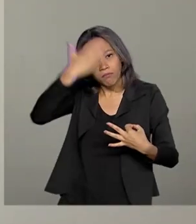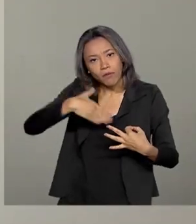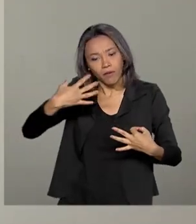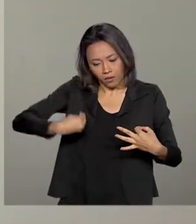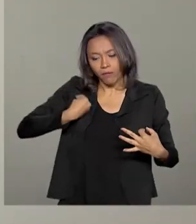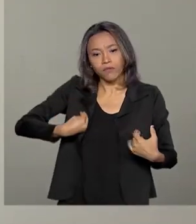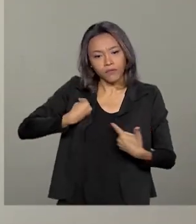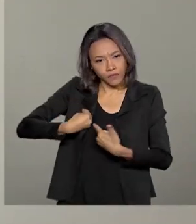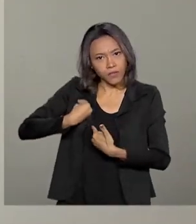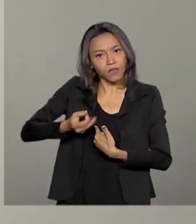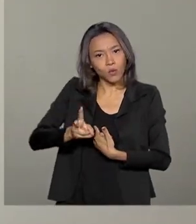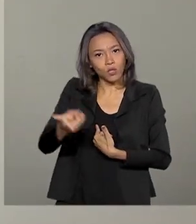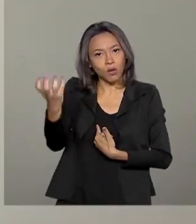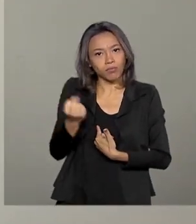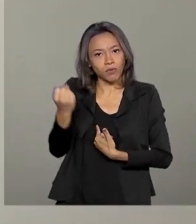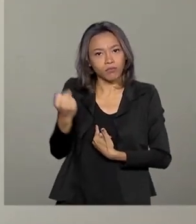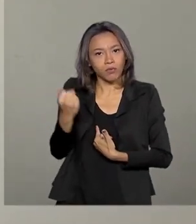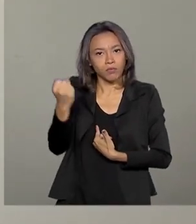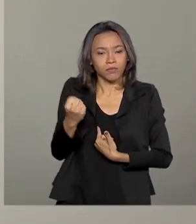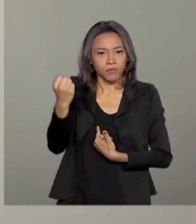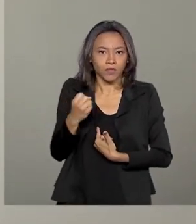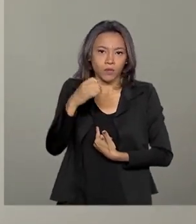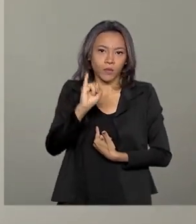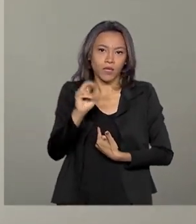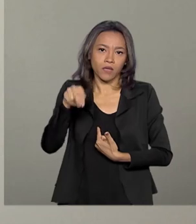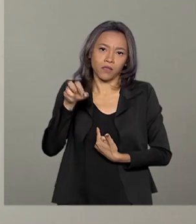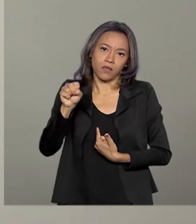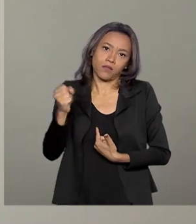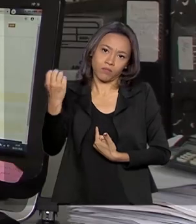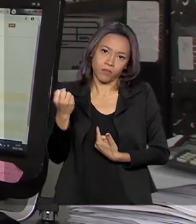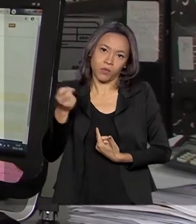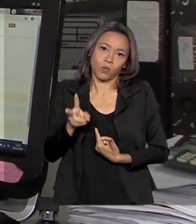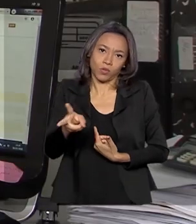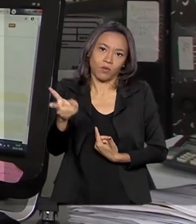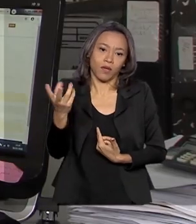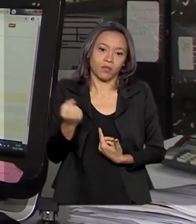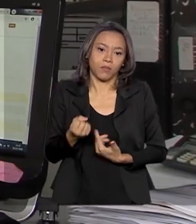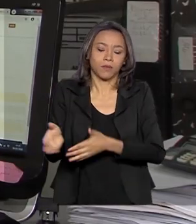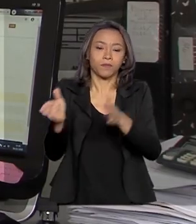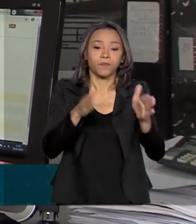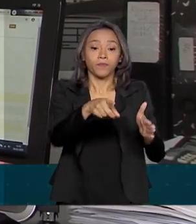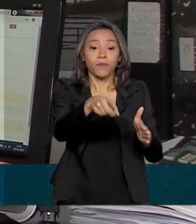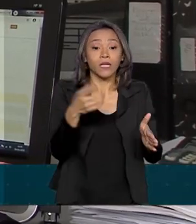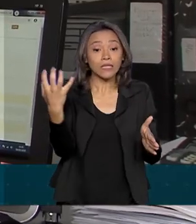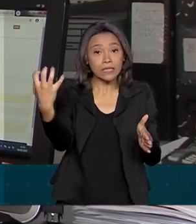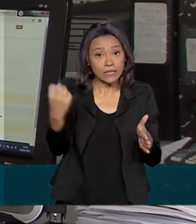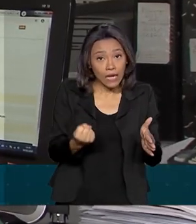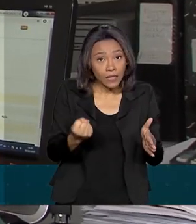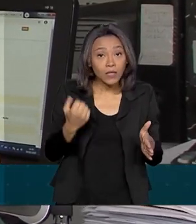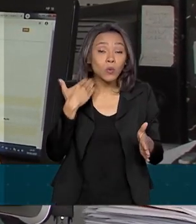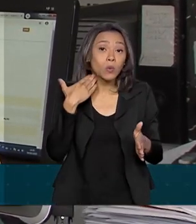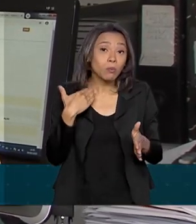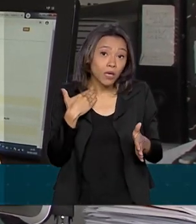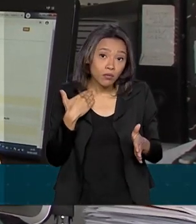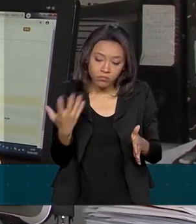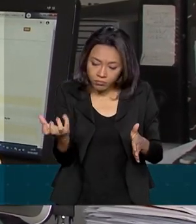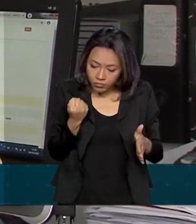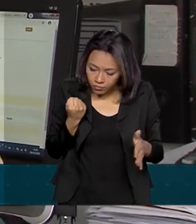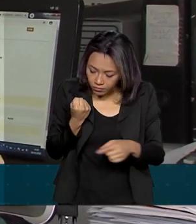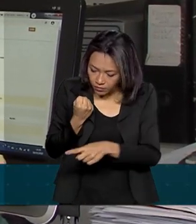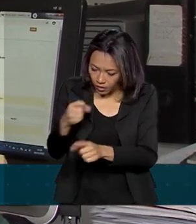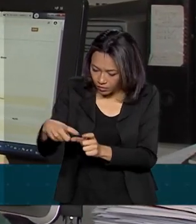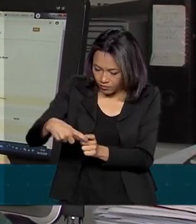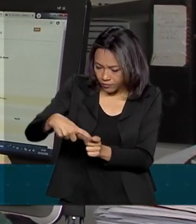e continuar recebendo a aposentadoria do INSS. Ao fazer um saque, o banco, além de soltar o dinheiro, solta uma